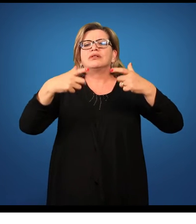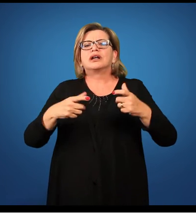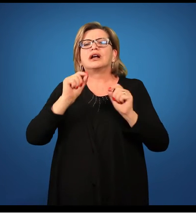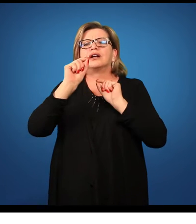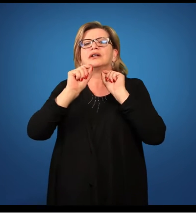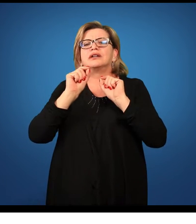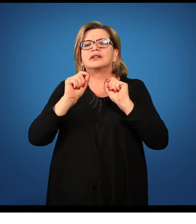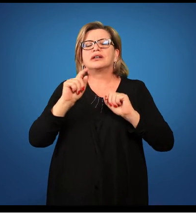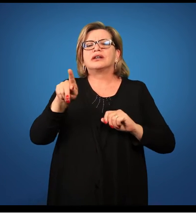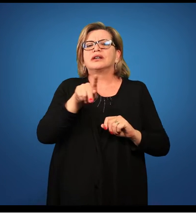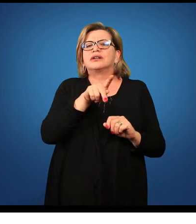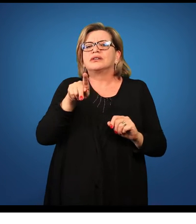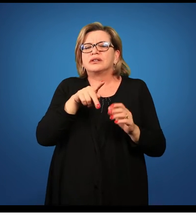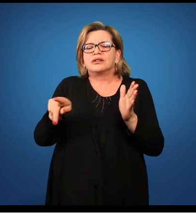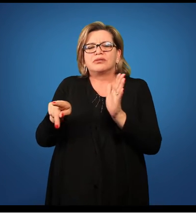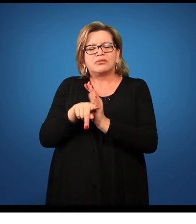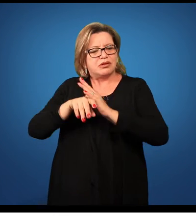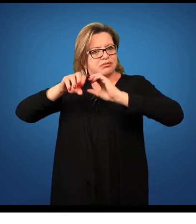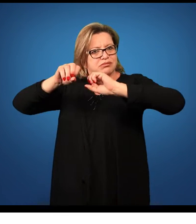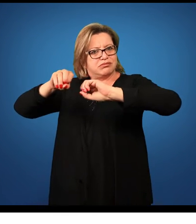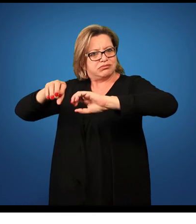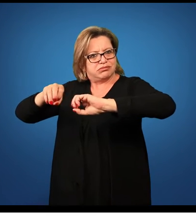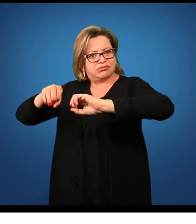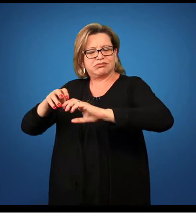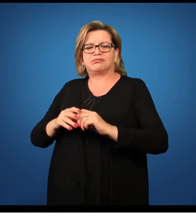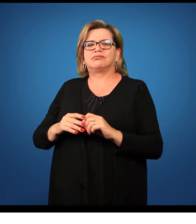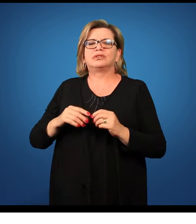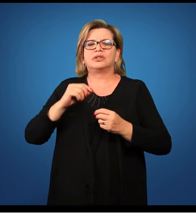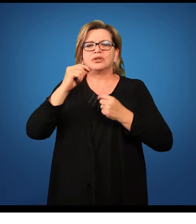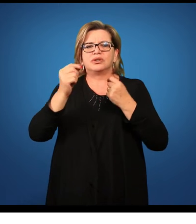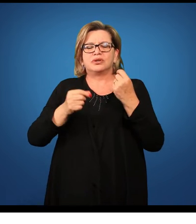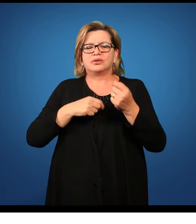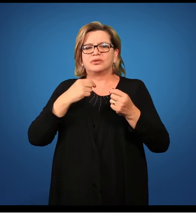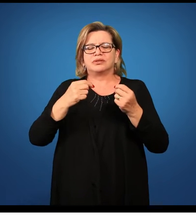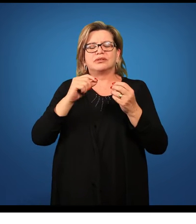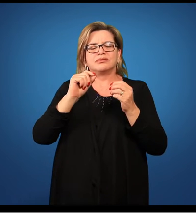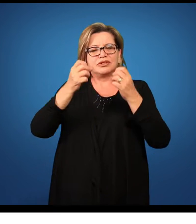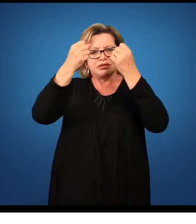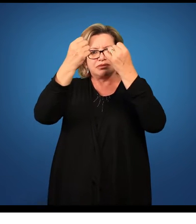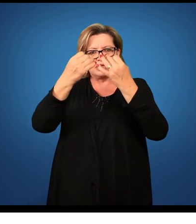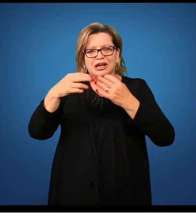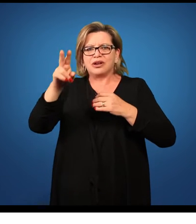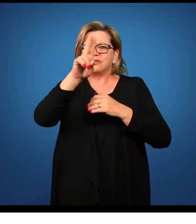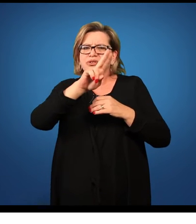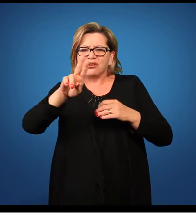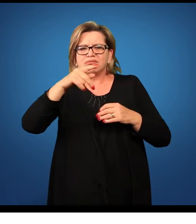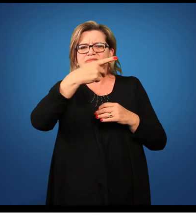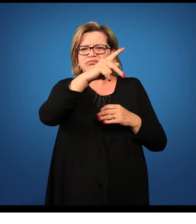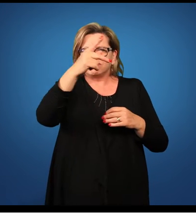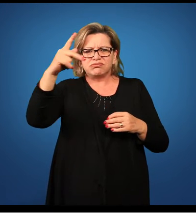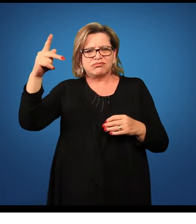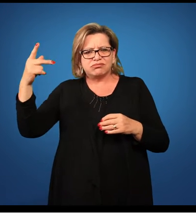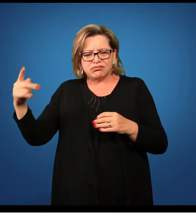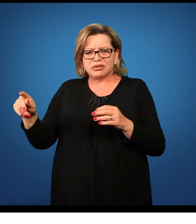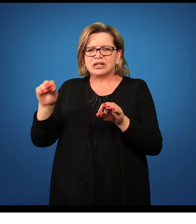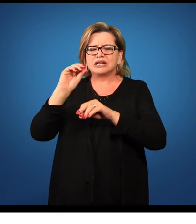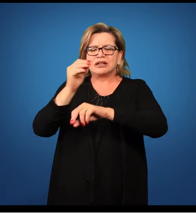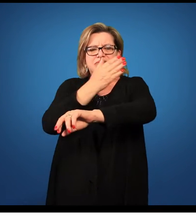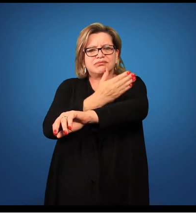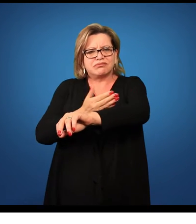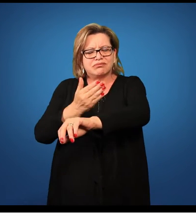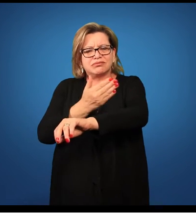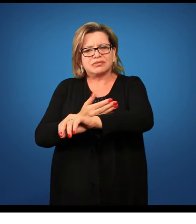quem é o professor regente da classe que vocês vão trabalhar no estágio, ou vocês vão preencher o nome de vocês, acadêmico estagiário ou